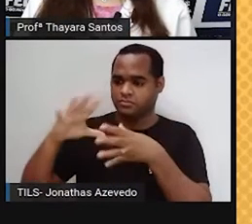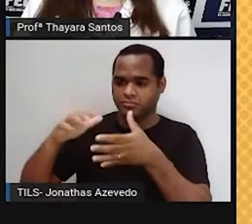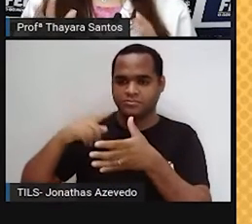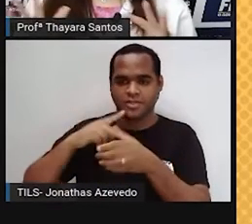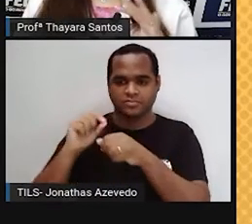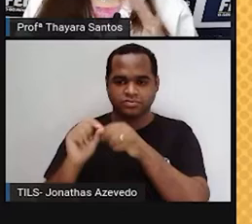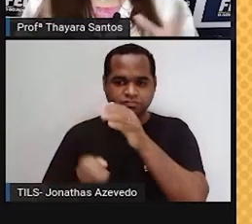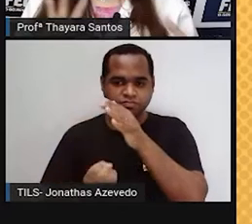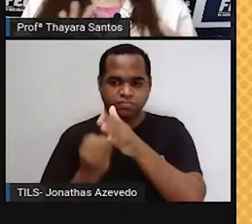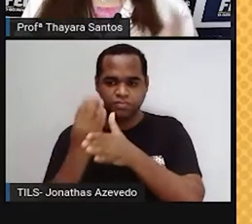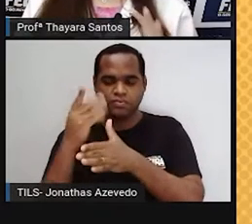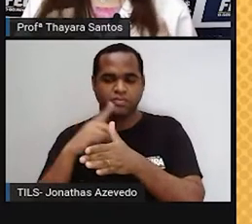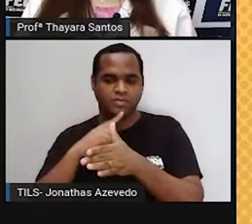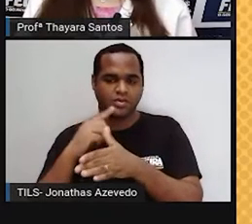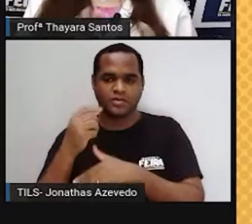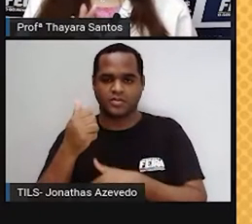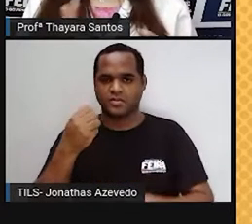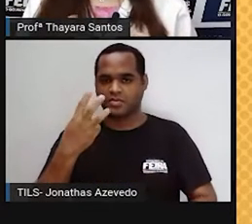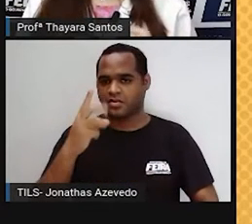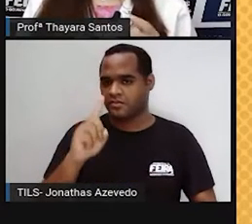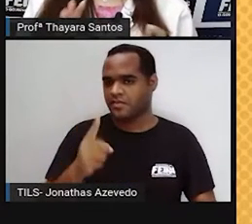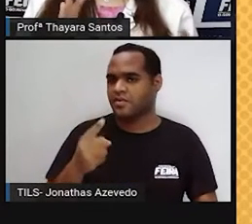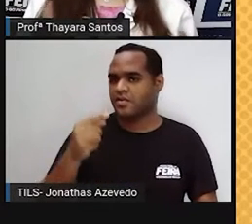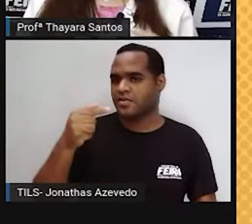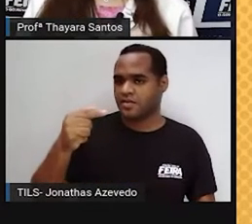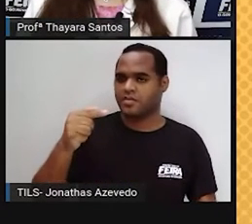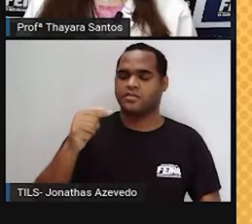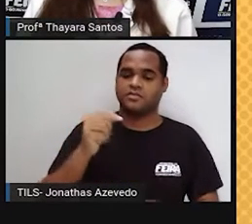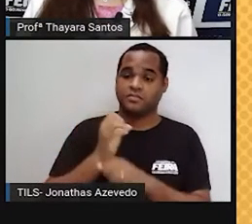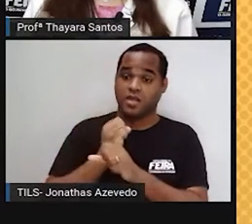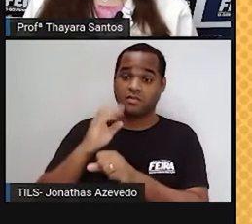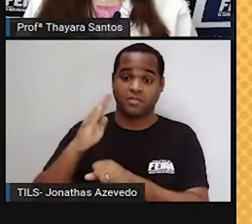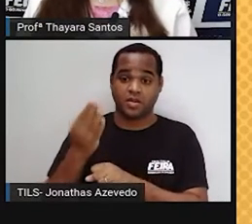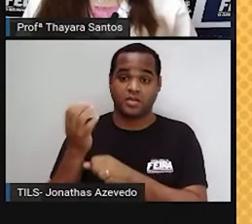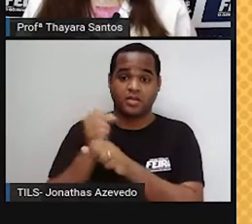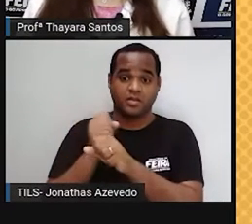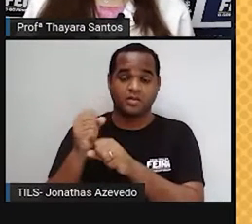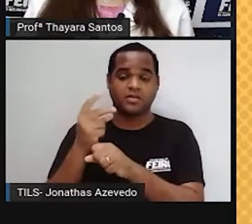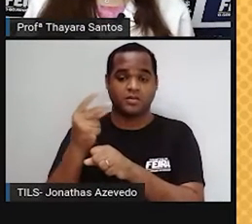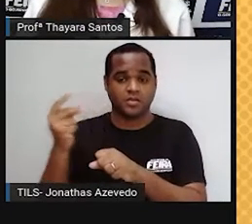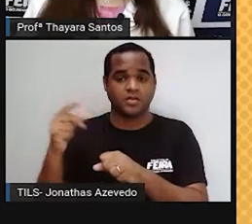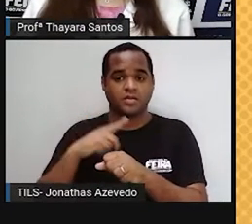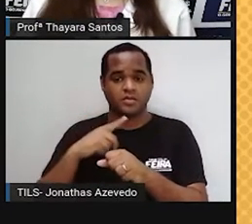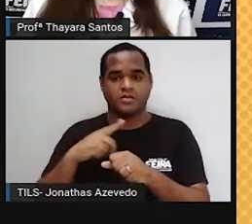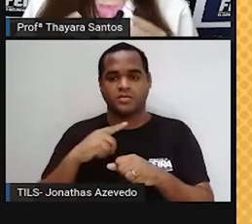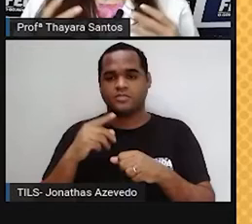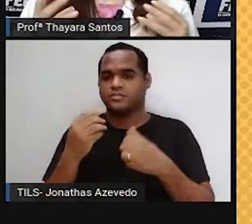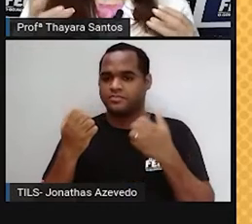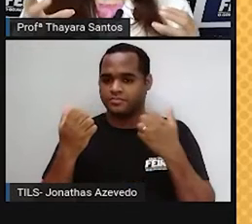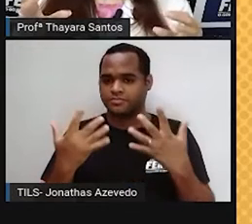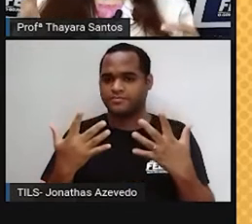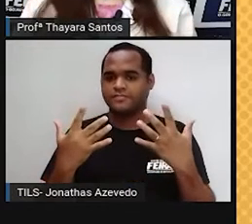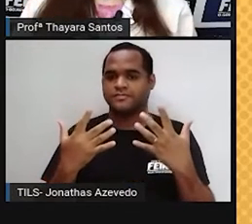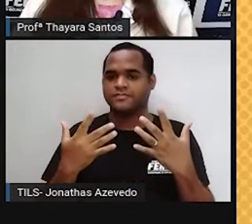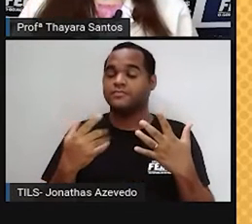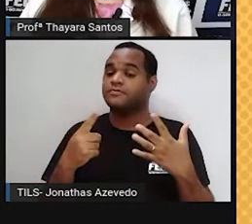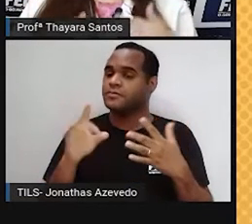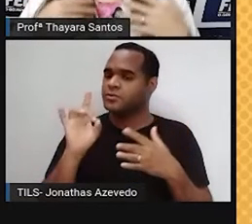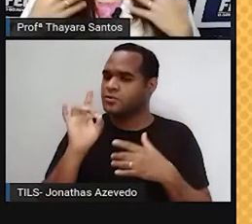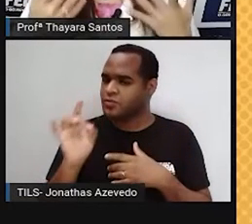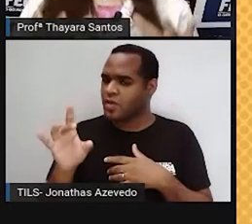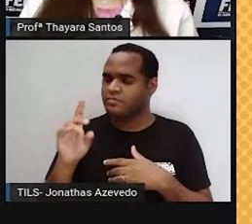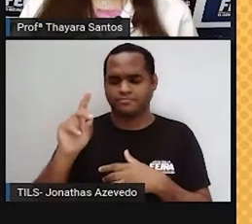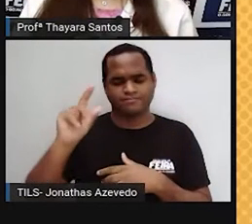se formado há mais ou menos 13,7 bilhões de anos. Por 13,7 bilhões de anos e 14 bilhões de anos. E somente